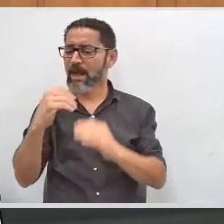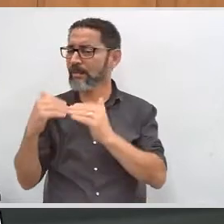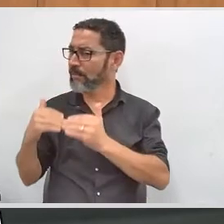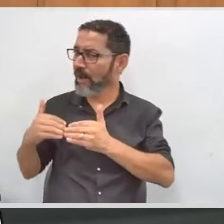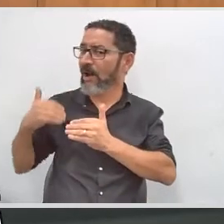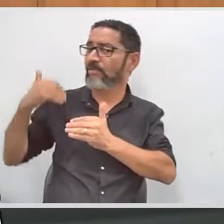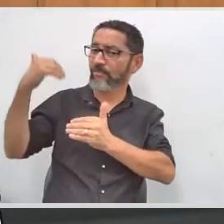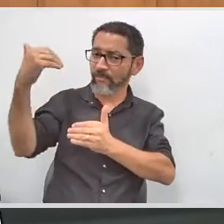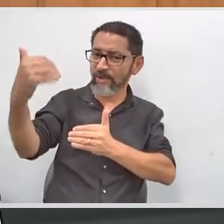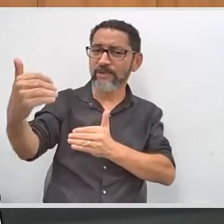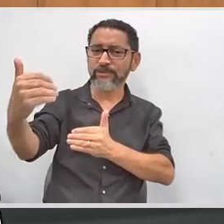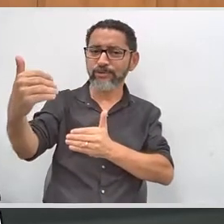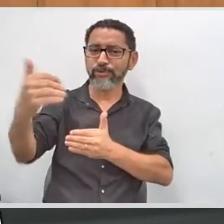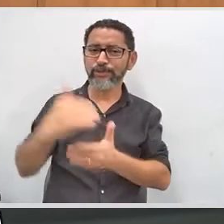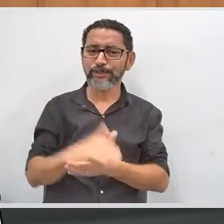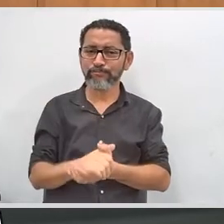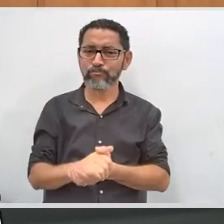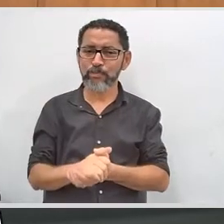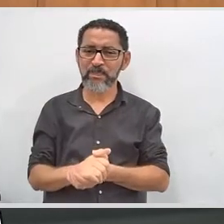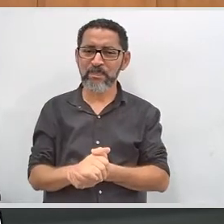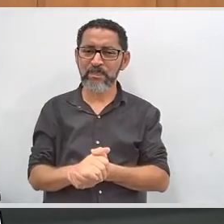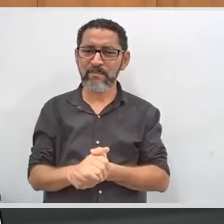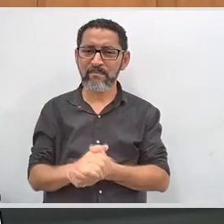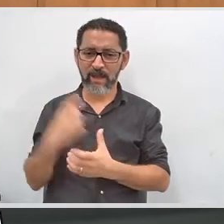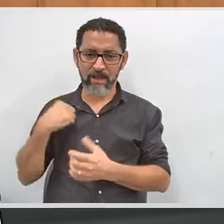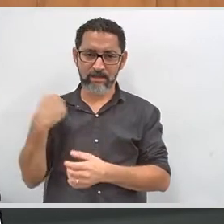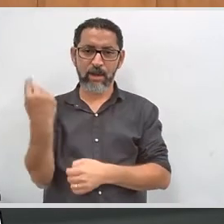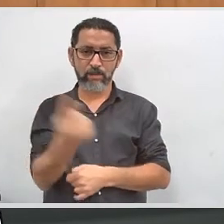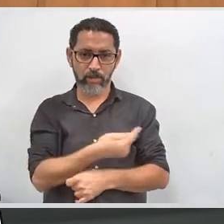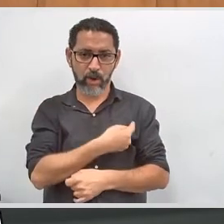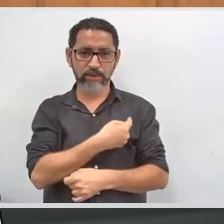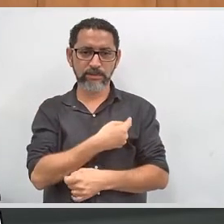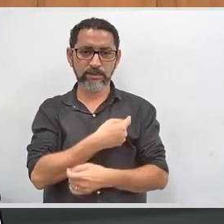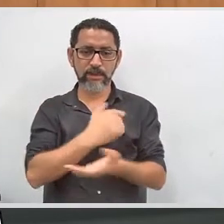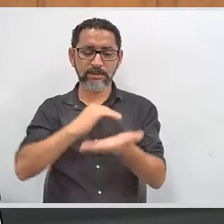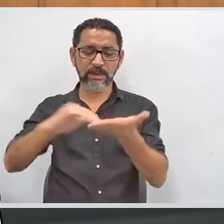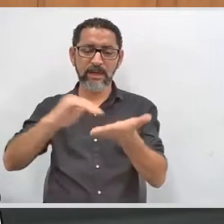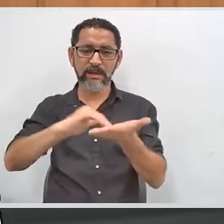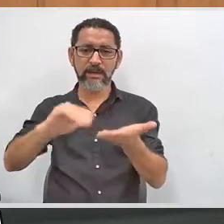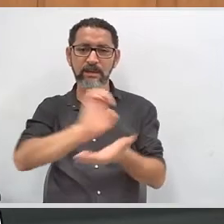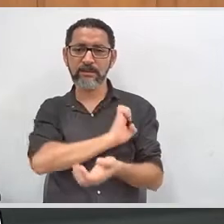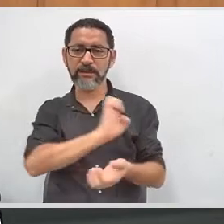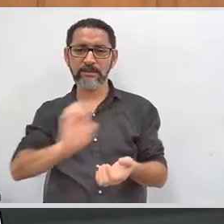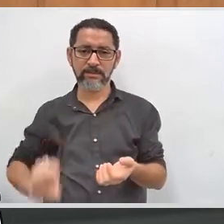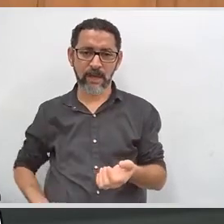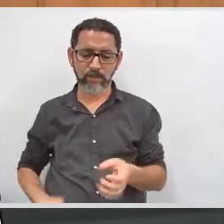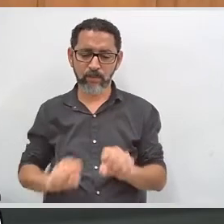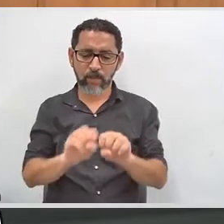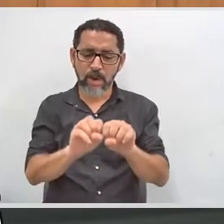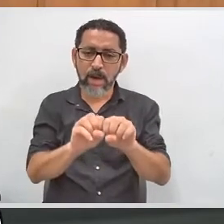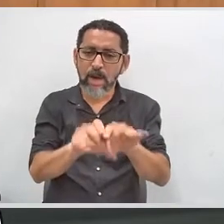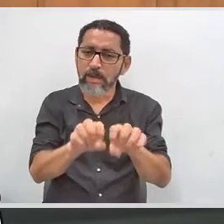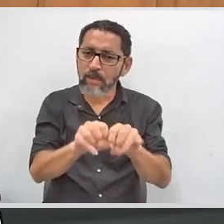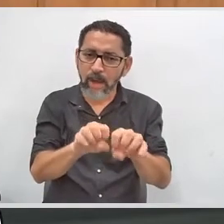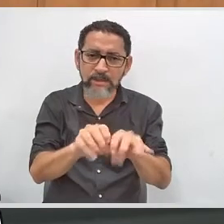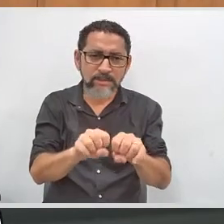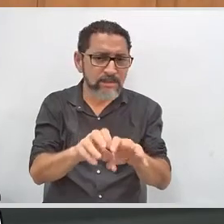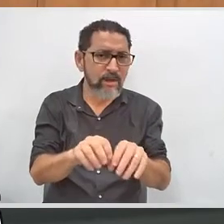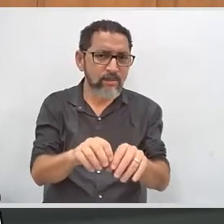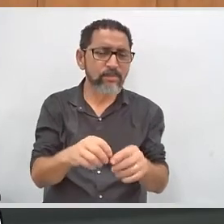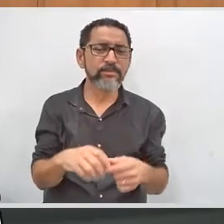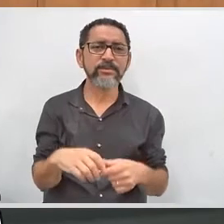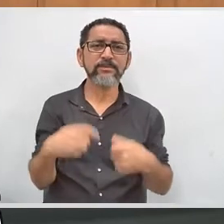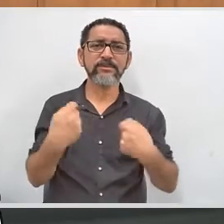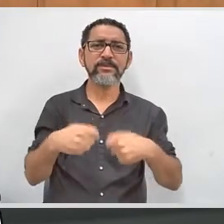necessidade de nós, enquanto Secretaria de Estado e Educação, estarmos juntos no processo, porque nós temos, por